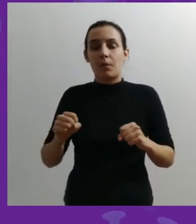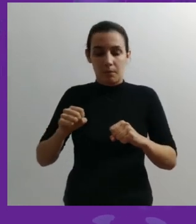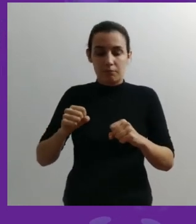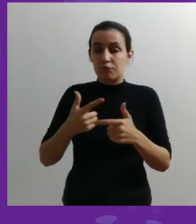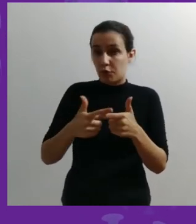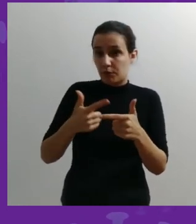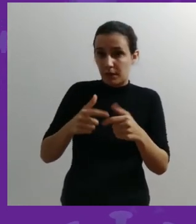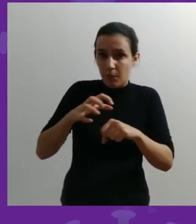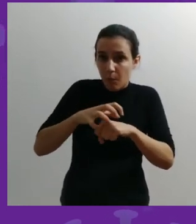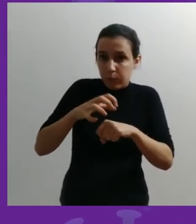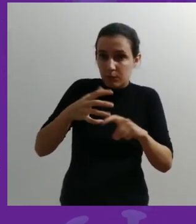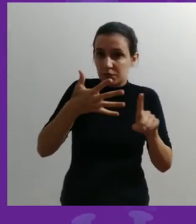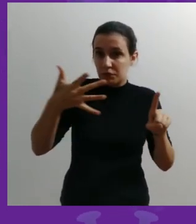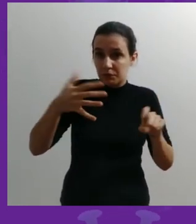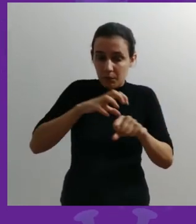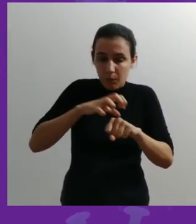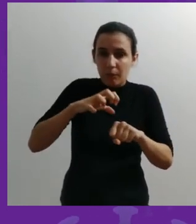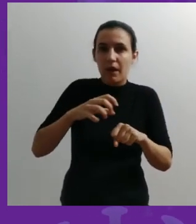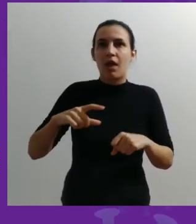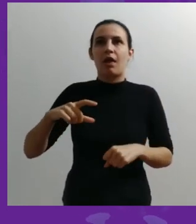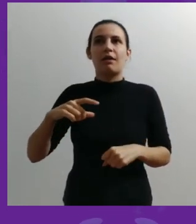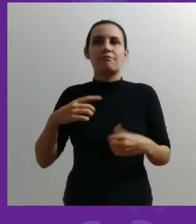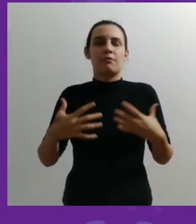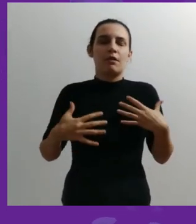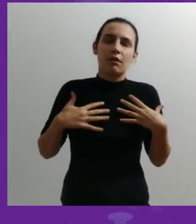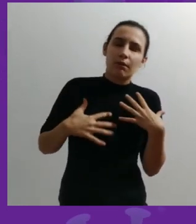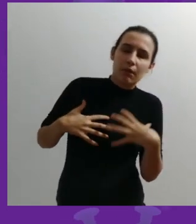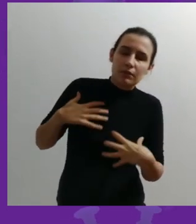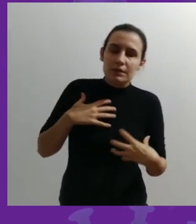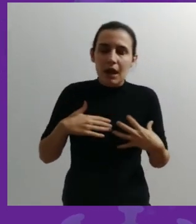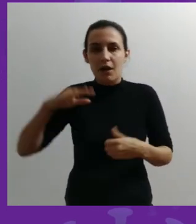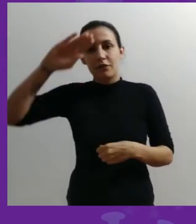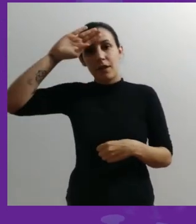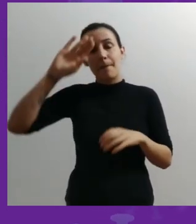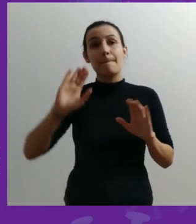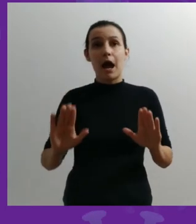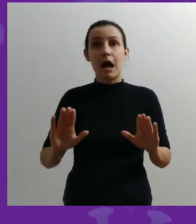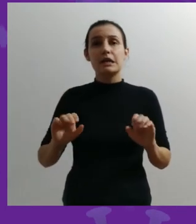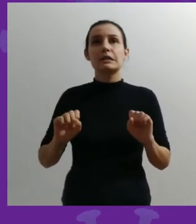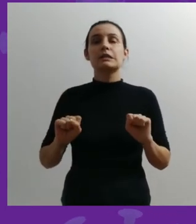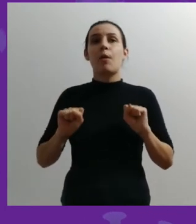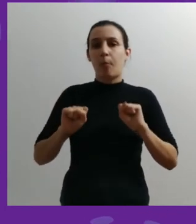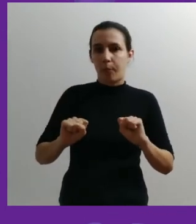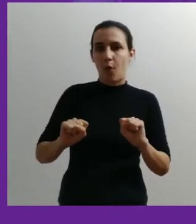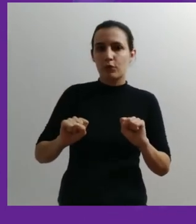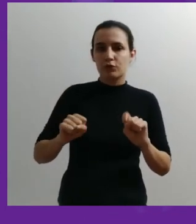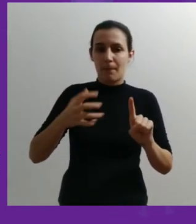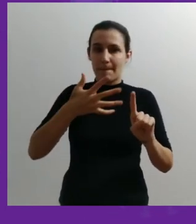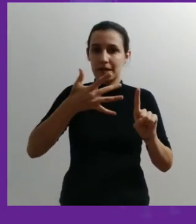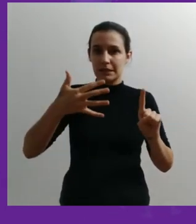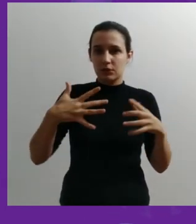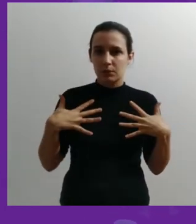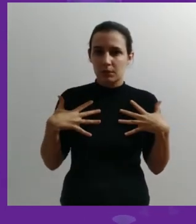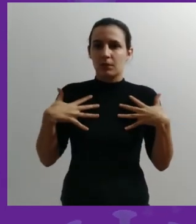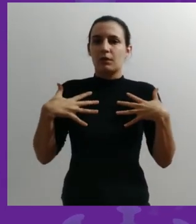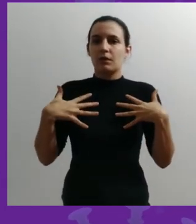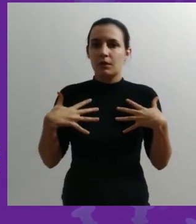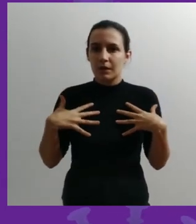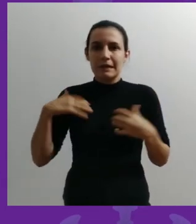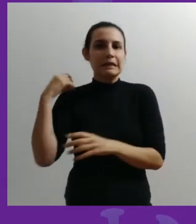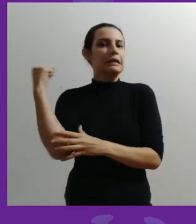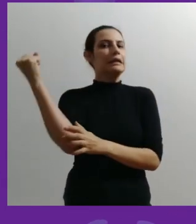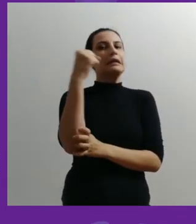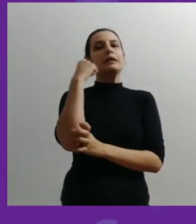inflamatória que causa mal-estar, causa febre. Ao mesmo tempo, pode ser uma síndrome respiratória aguda grave,